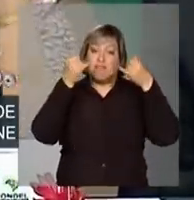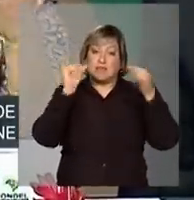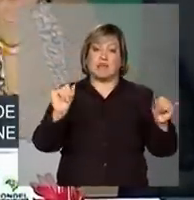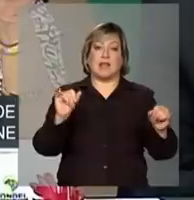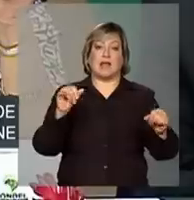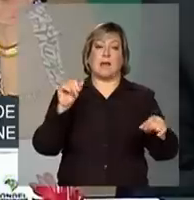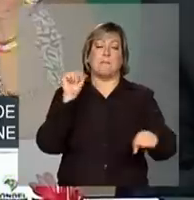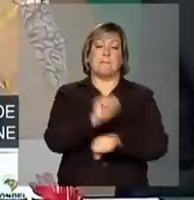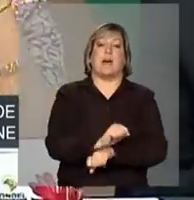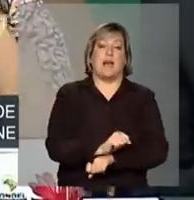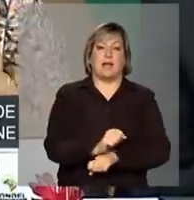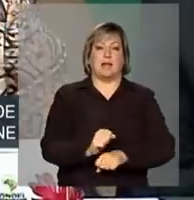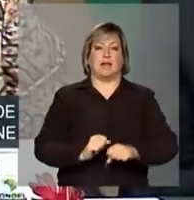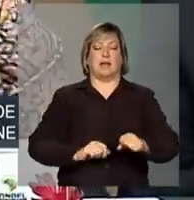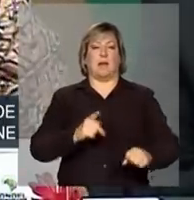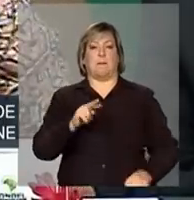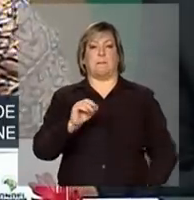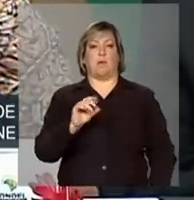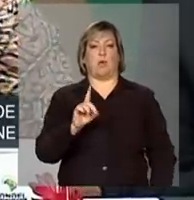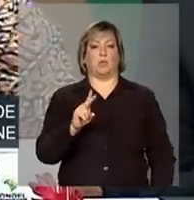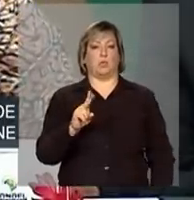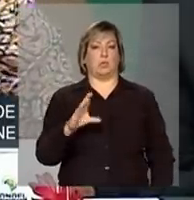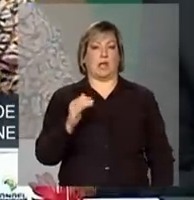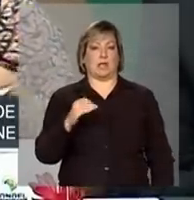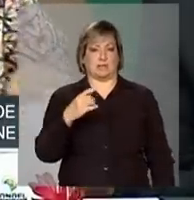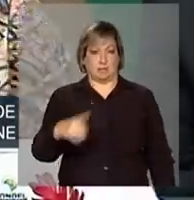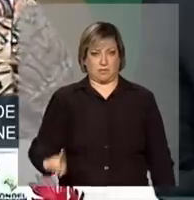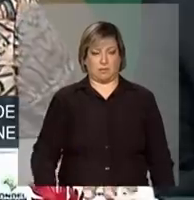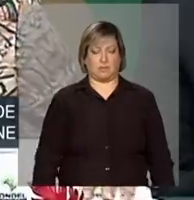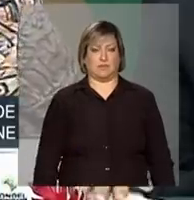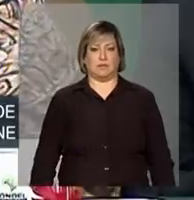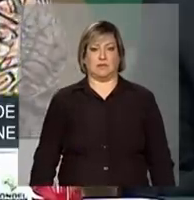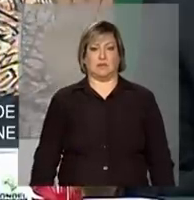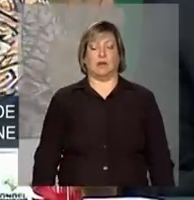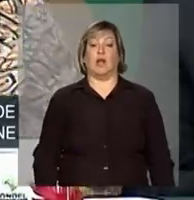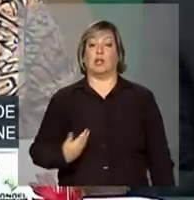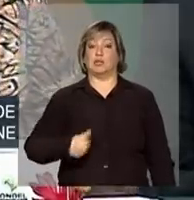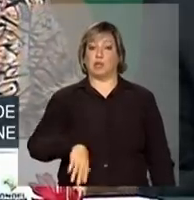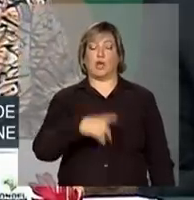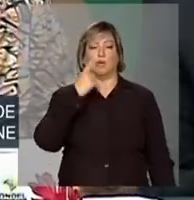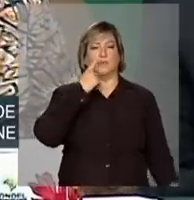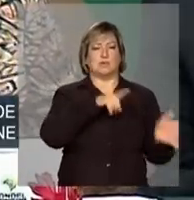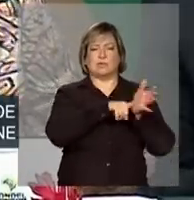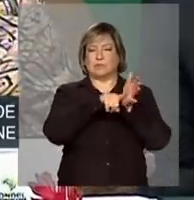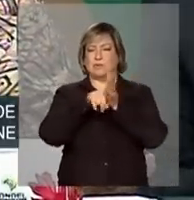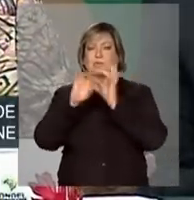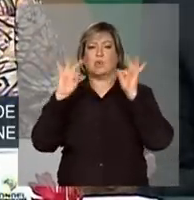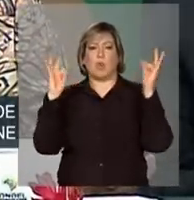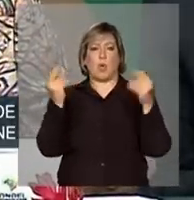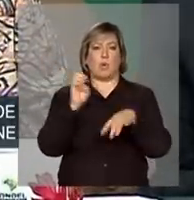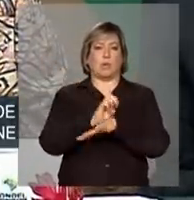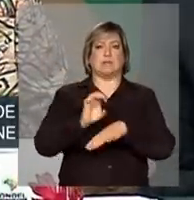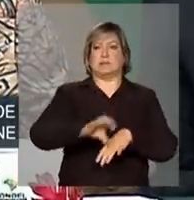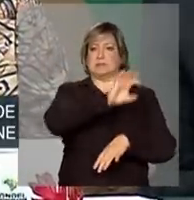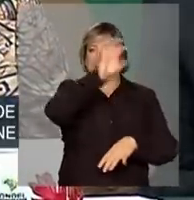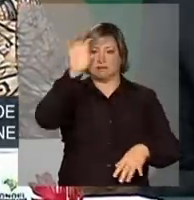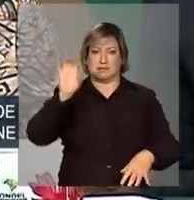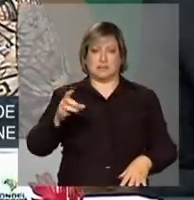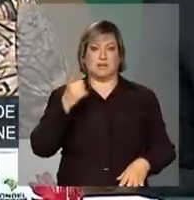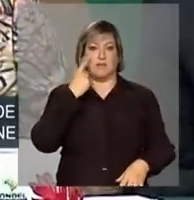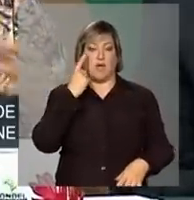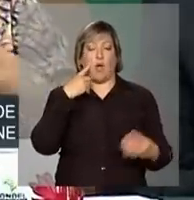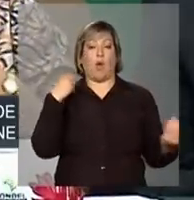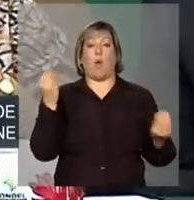atividade produtiva. Nós consultamos todos os estados sobre a demanda estimada de milho